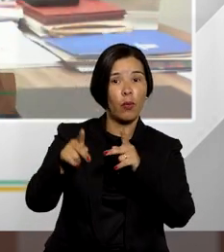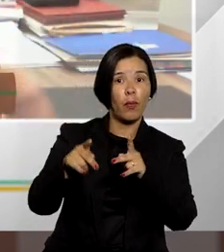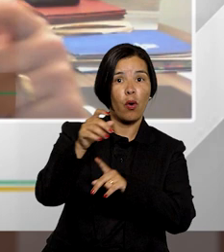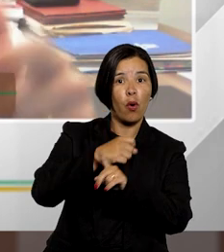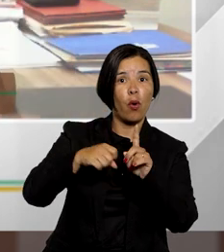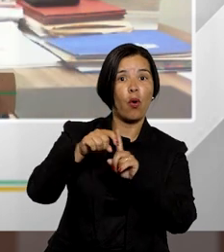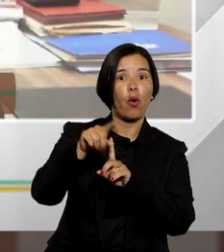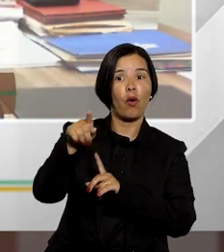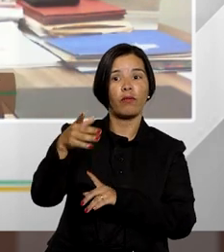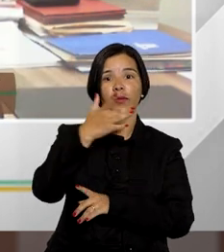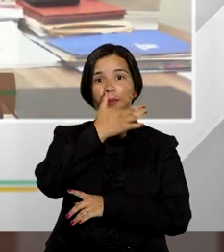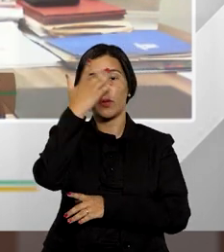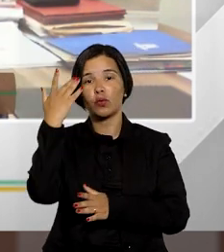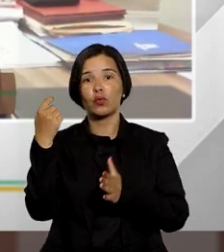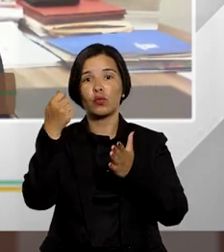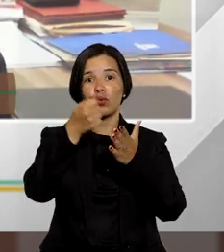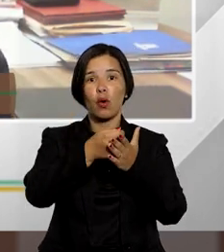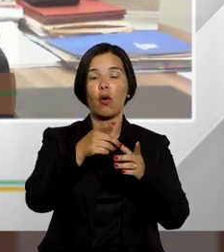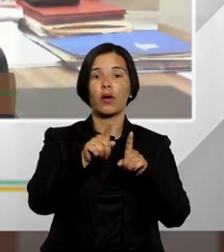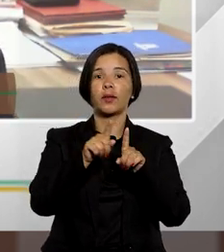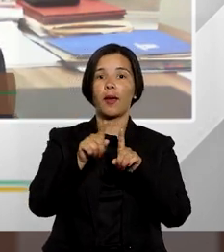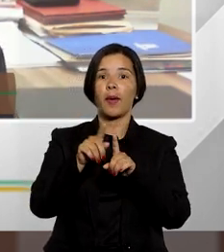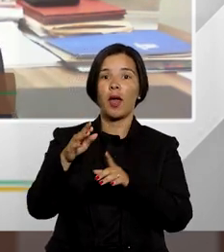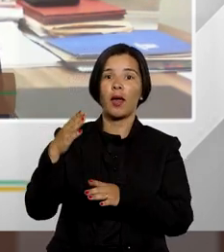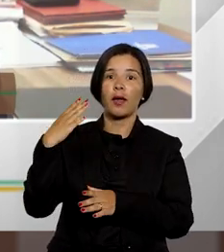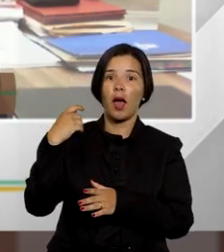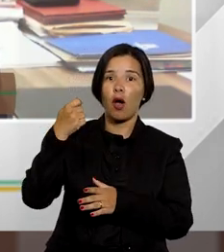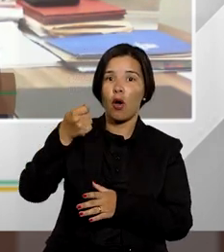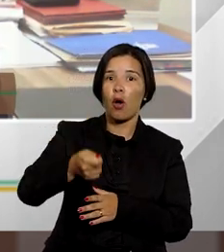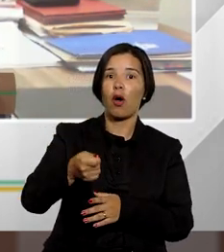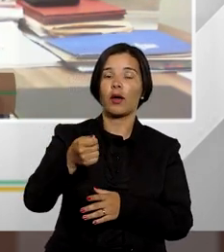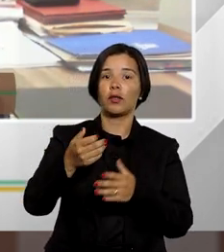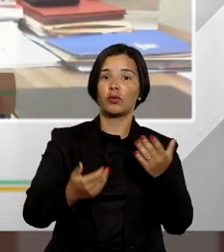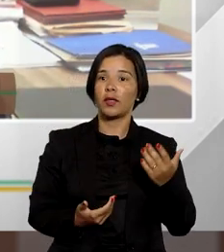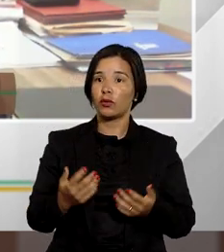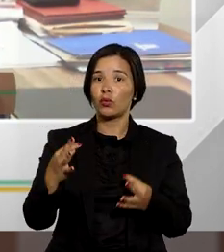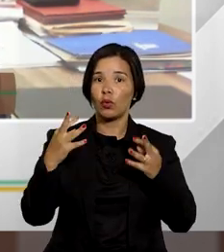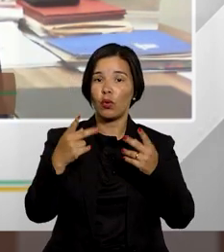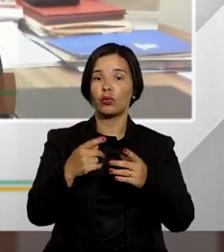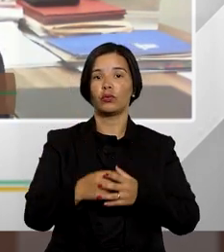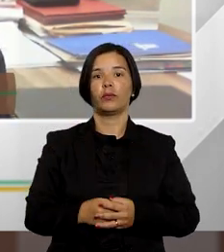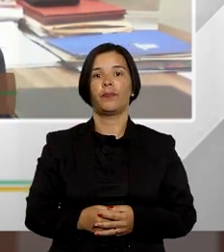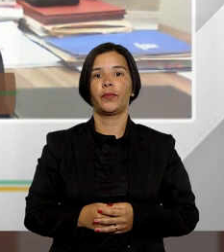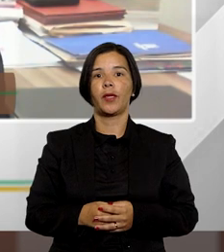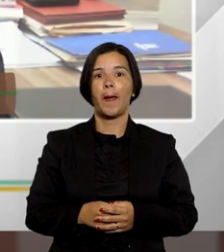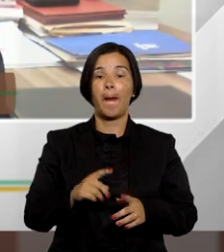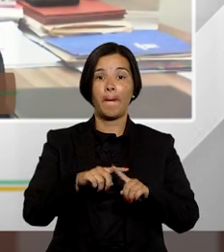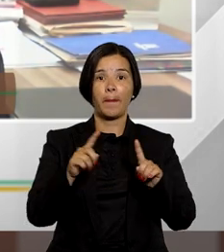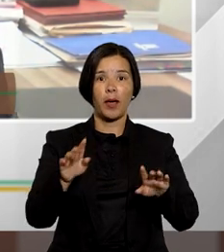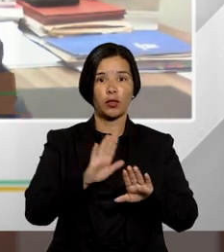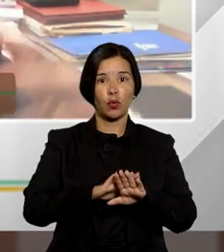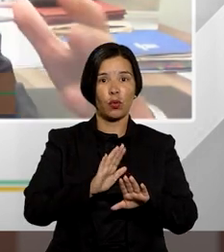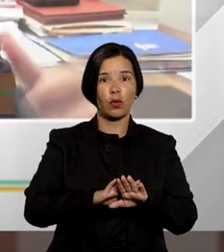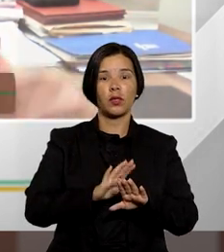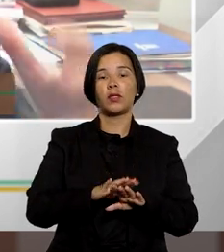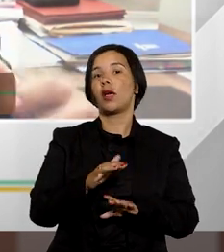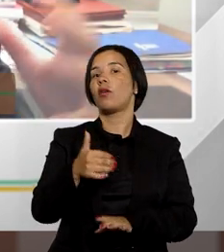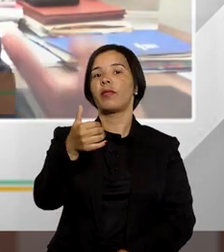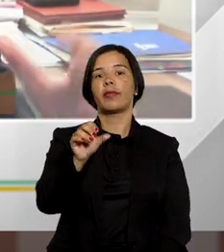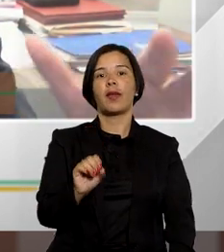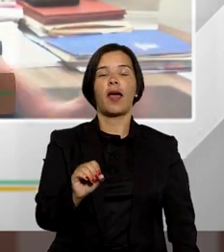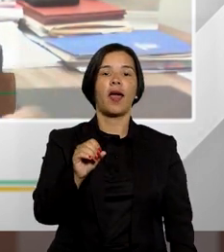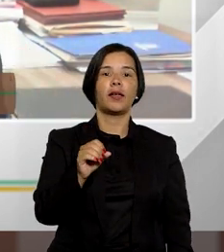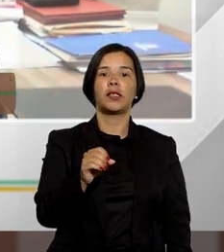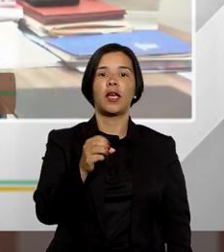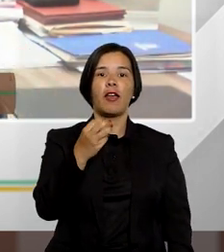cidadão é o dinheiro do contribuinte é a hora dos juízes é a hora do serventuário não mas na ocasião de anos 10,